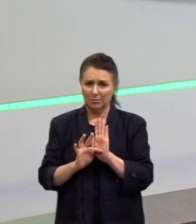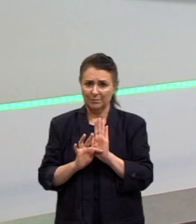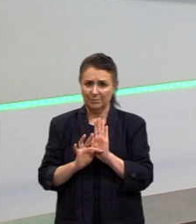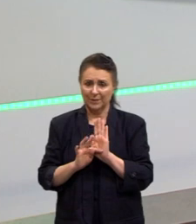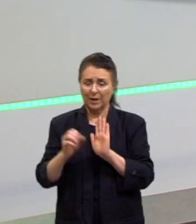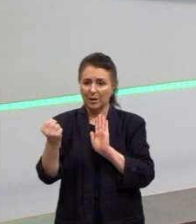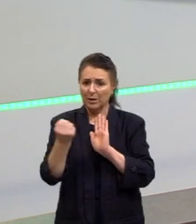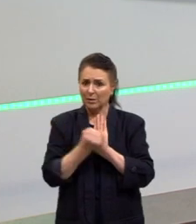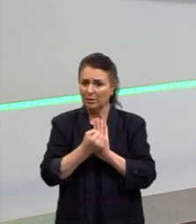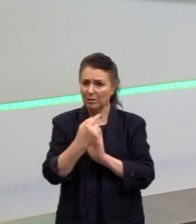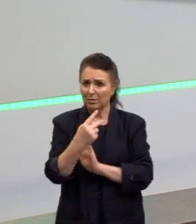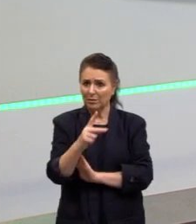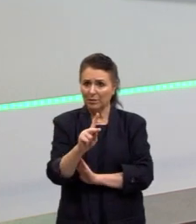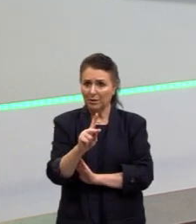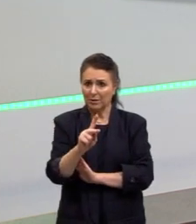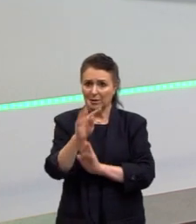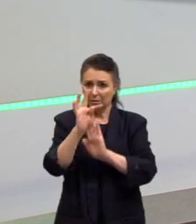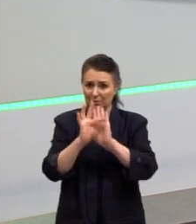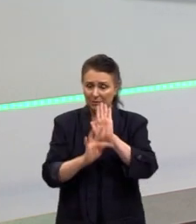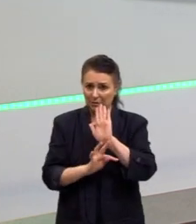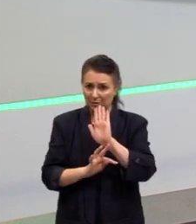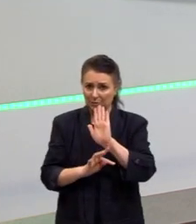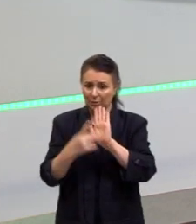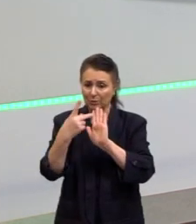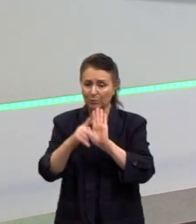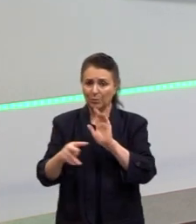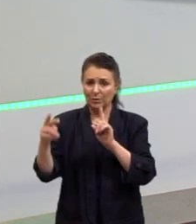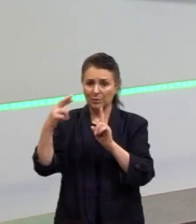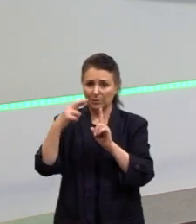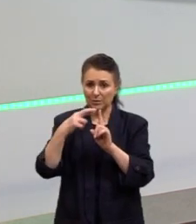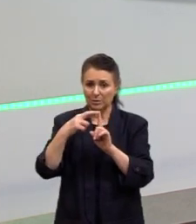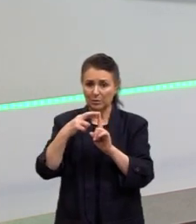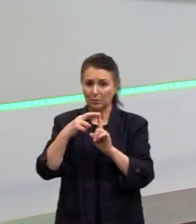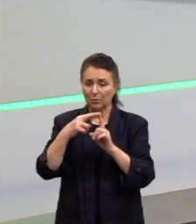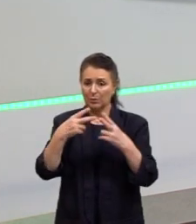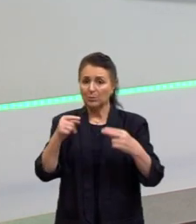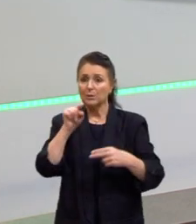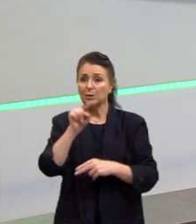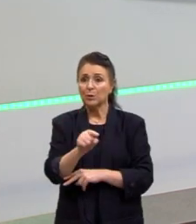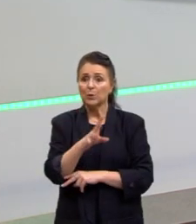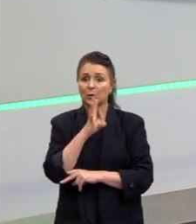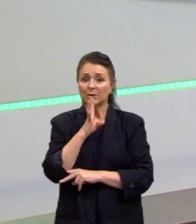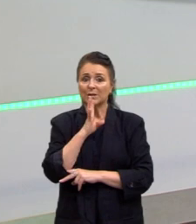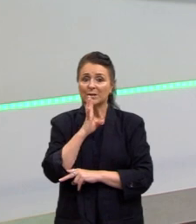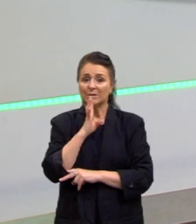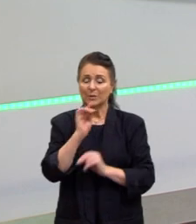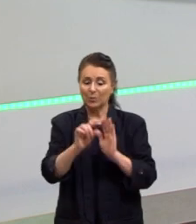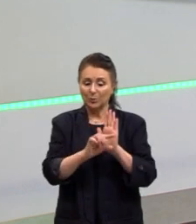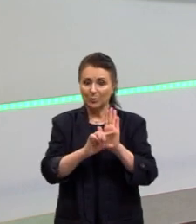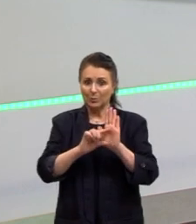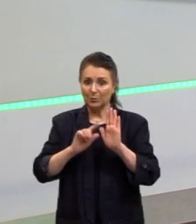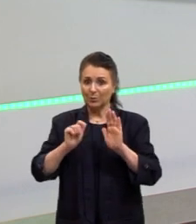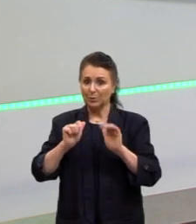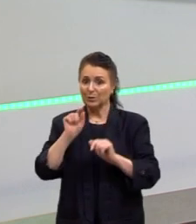marca no teu texto, com as tuas referências, com a tua bagagem cultural, com os autores que tu conhece.